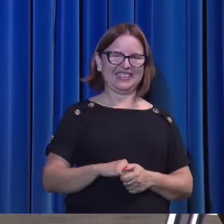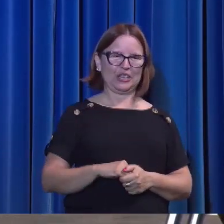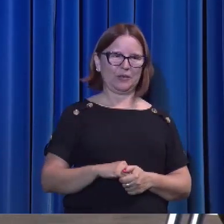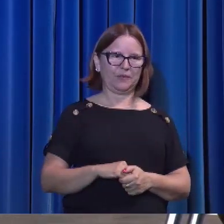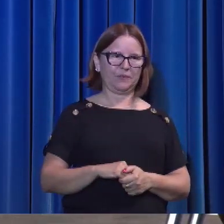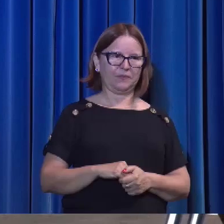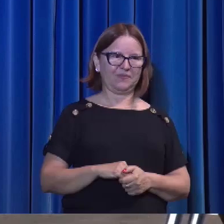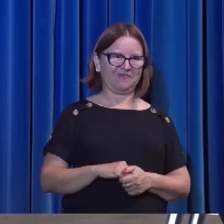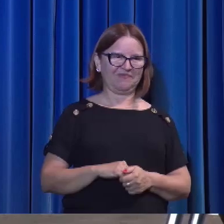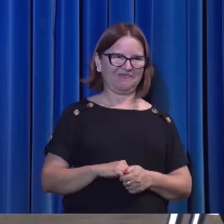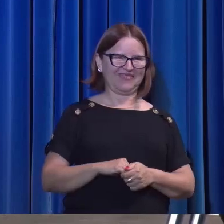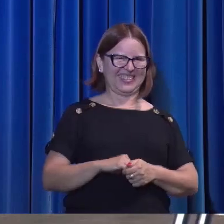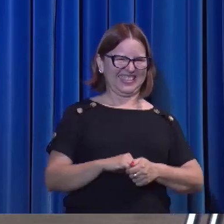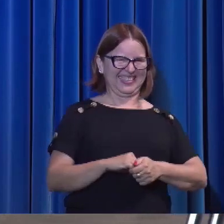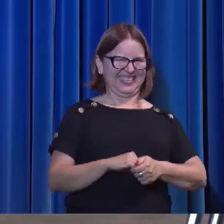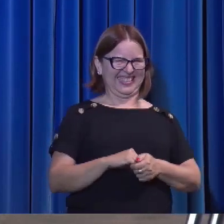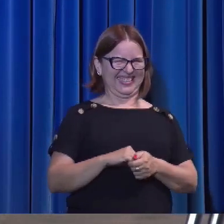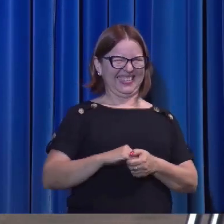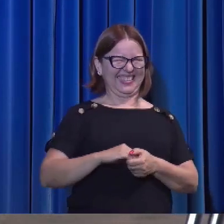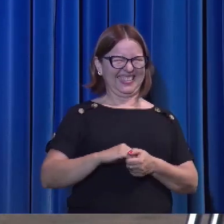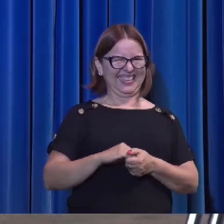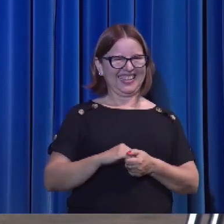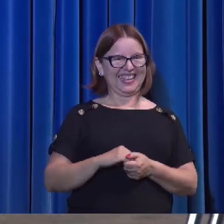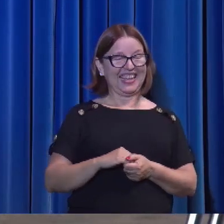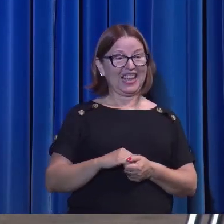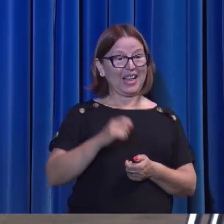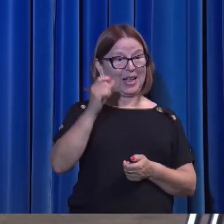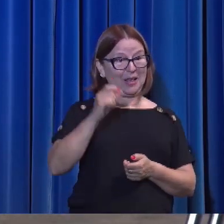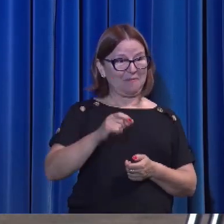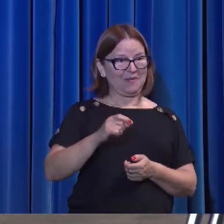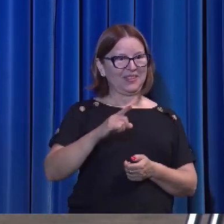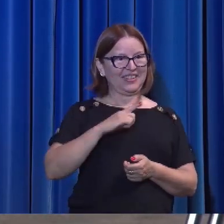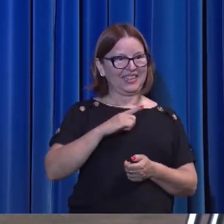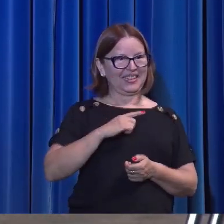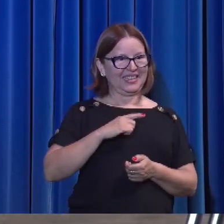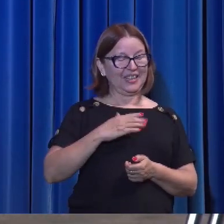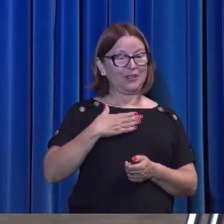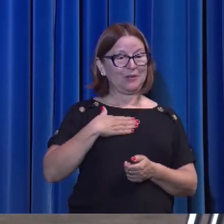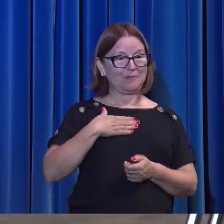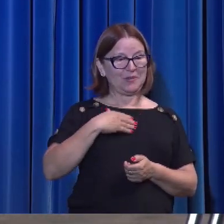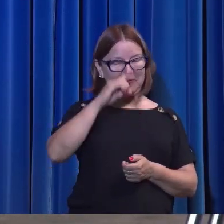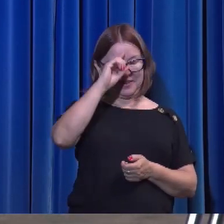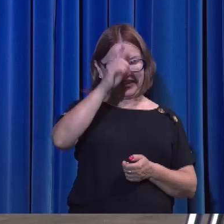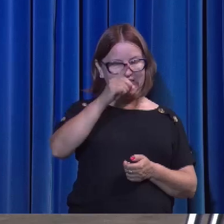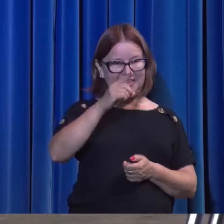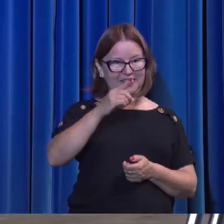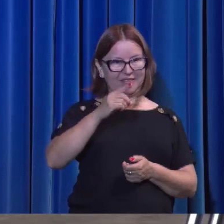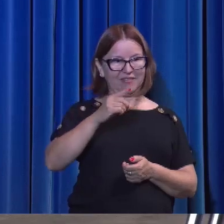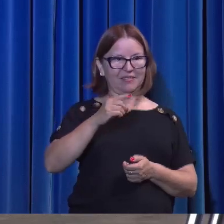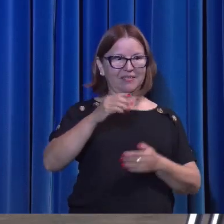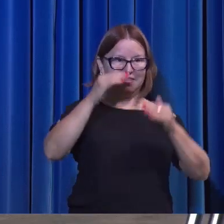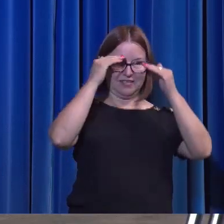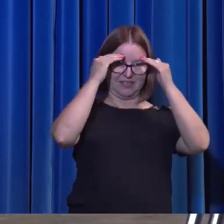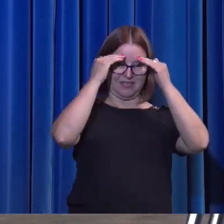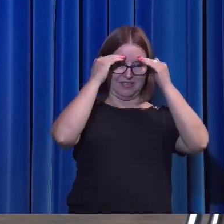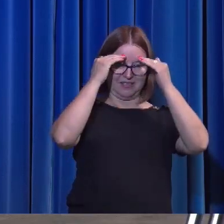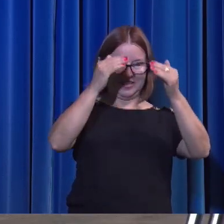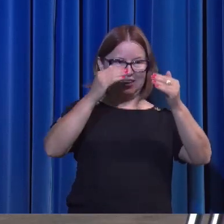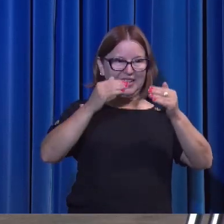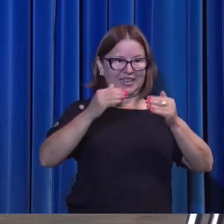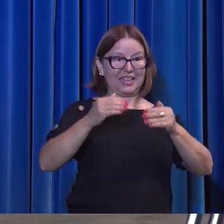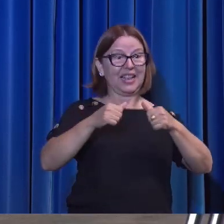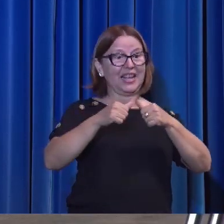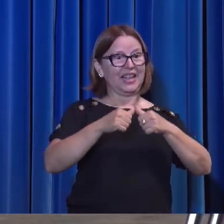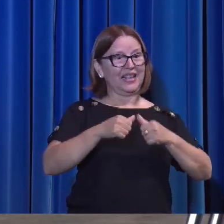Aquele que tem os meus mandamentos e os guarda, esse é o que me ama. aquele que me ama será amado por meu Pai, e